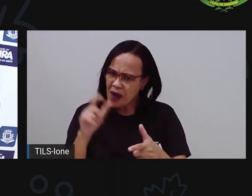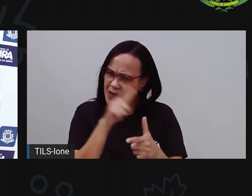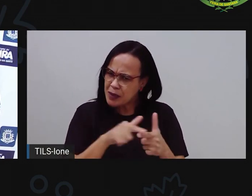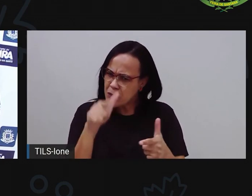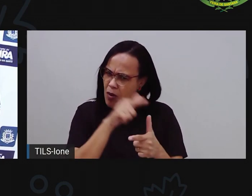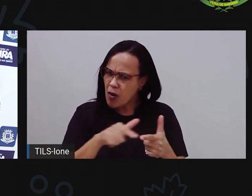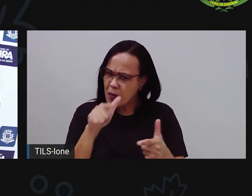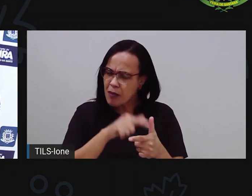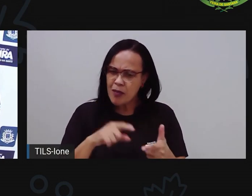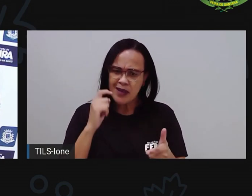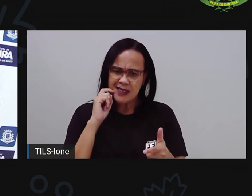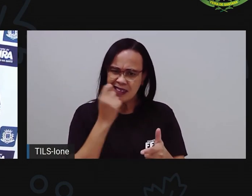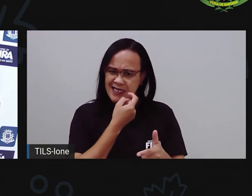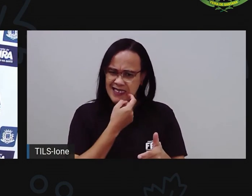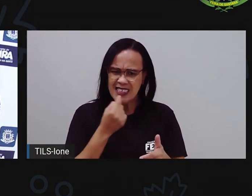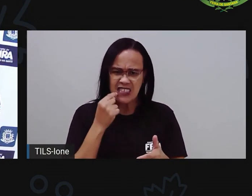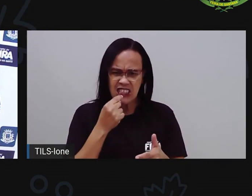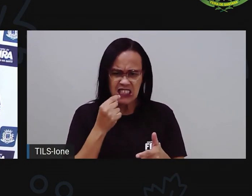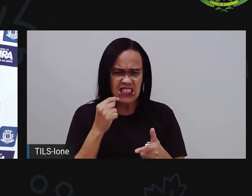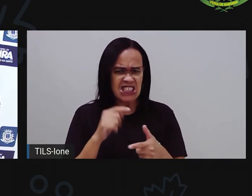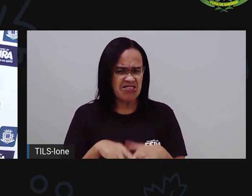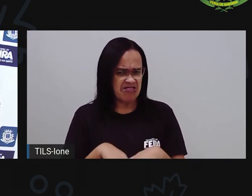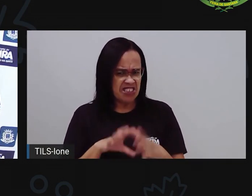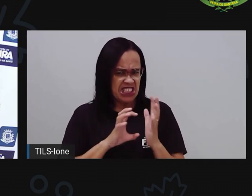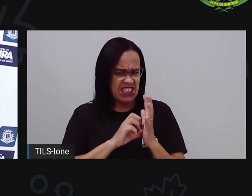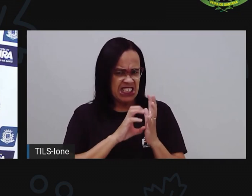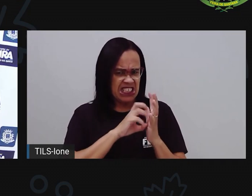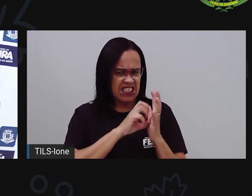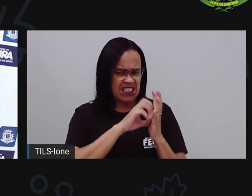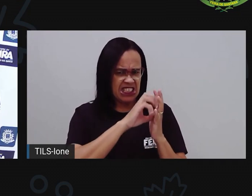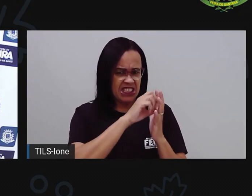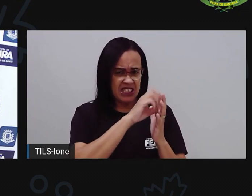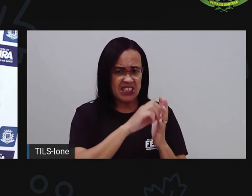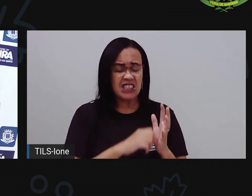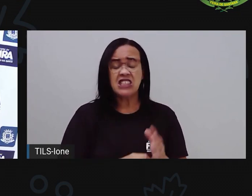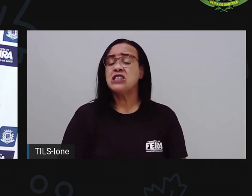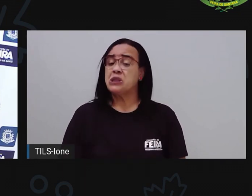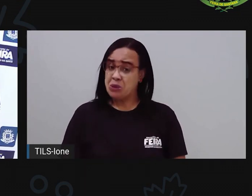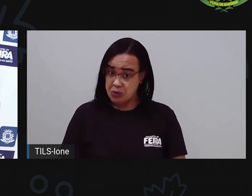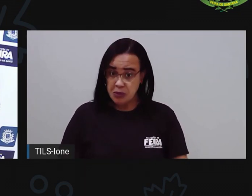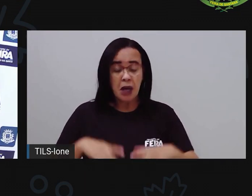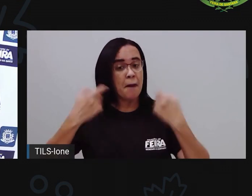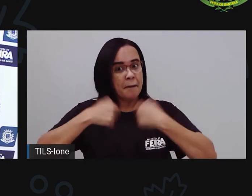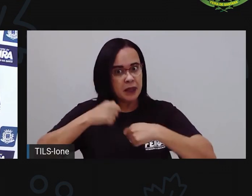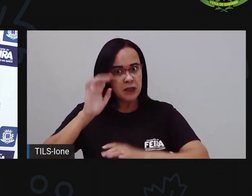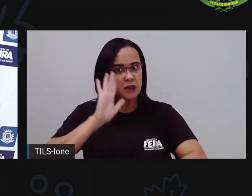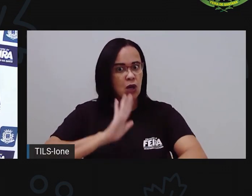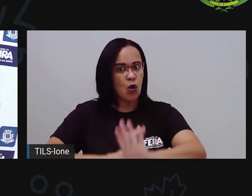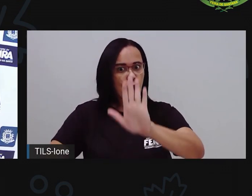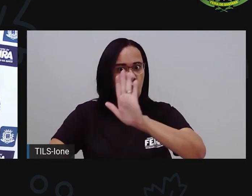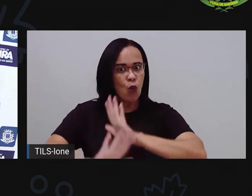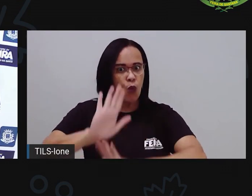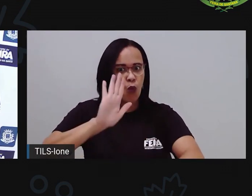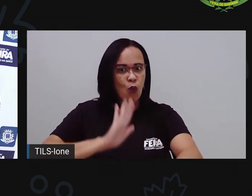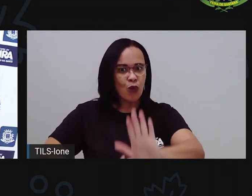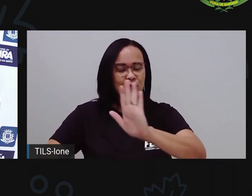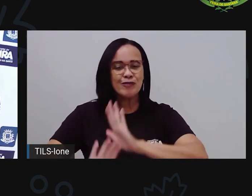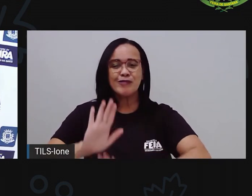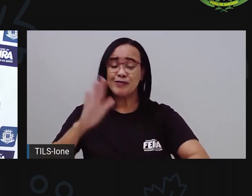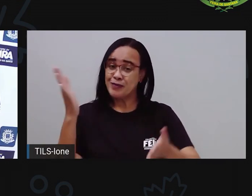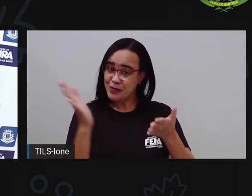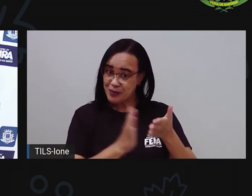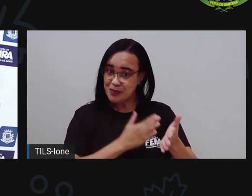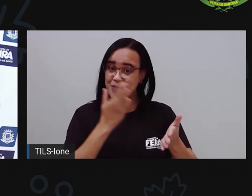No livro, ele vem mostrando ali as cáries comendo os dentinhos. Então, é preciso a gente ter esse cuidado. E aí, vocês viram, né? No livro fala